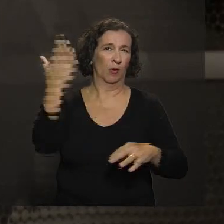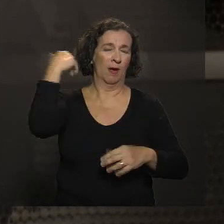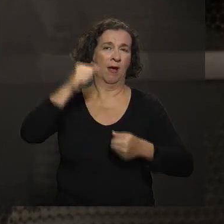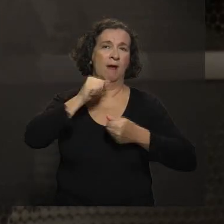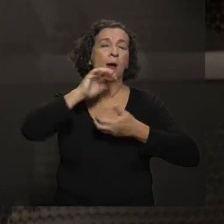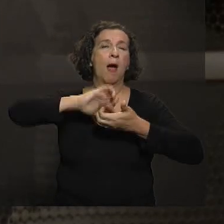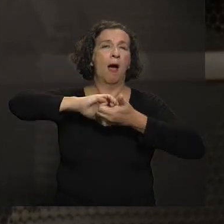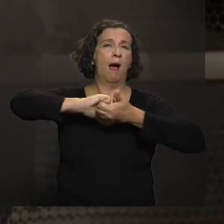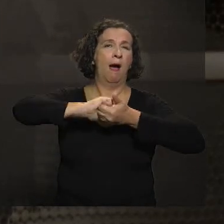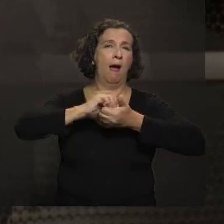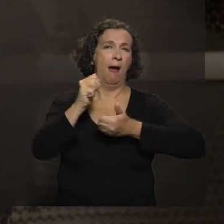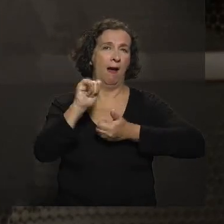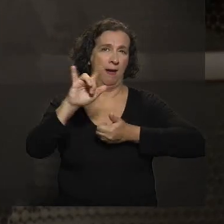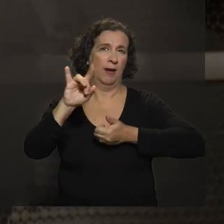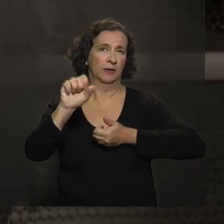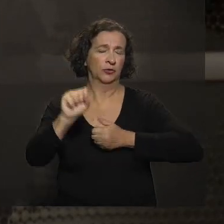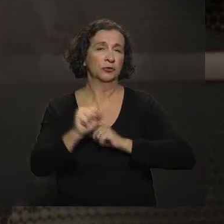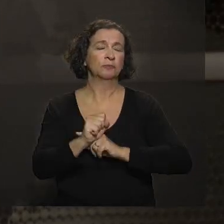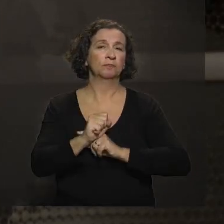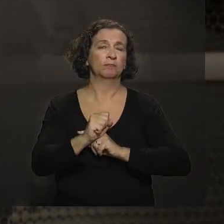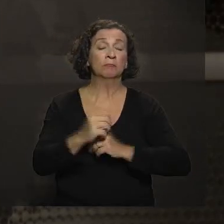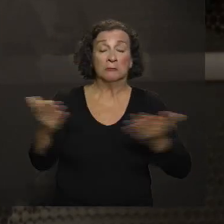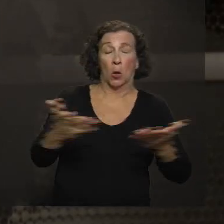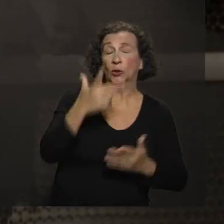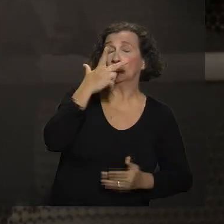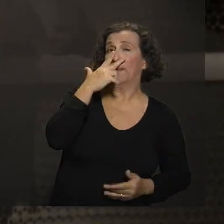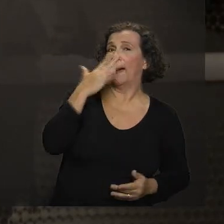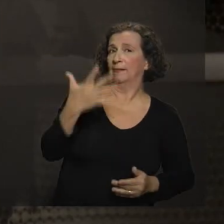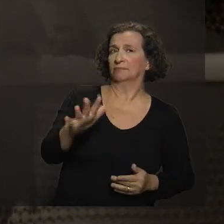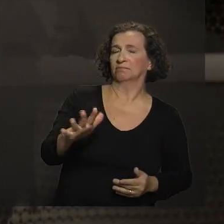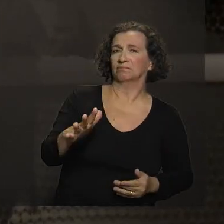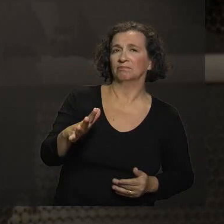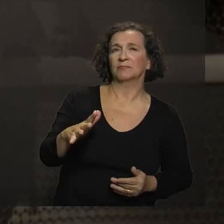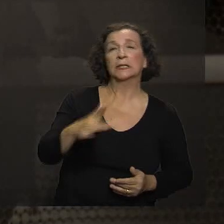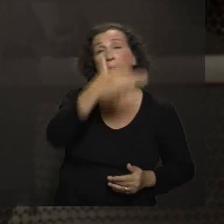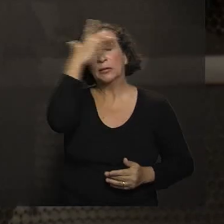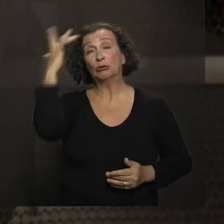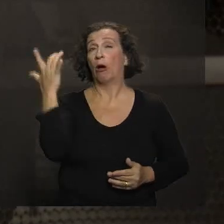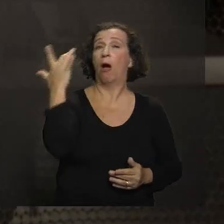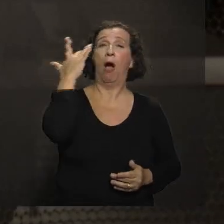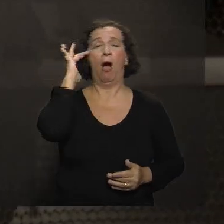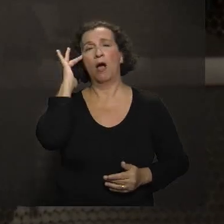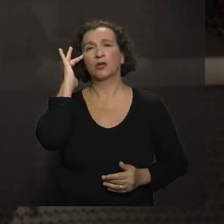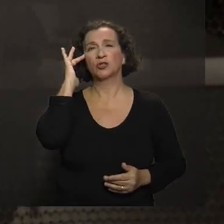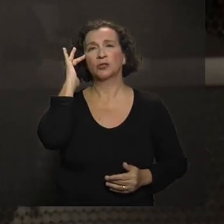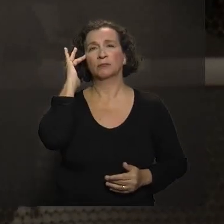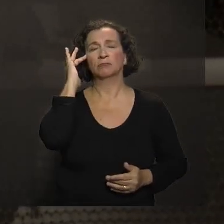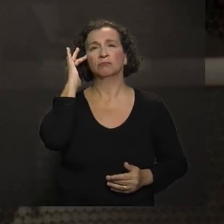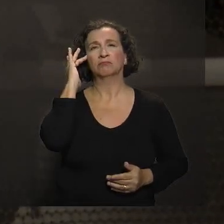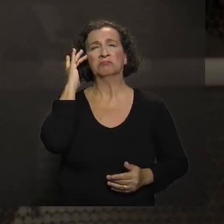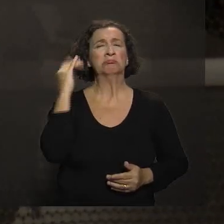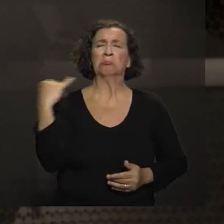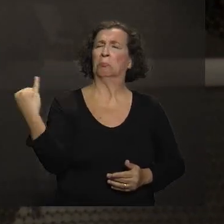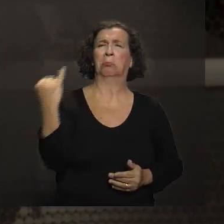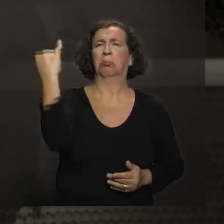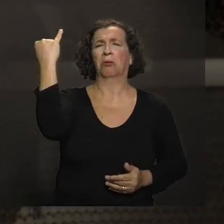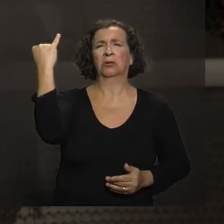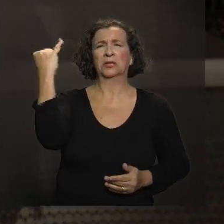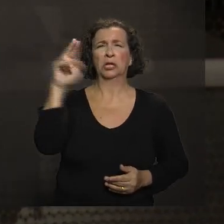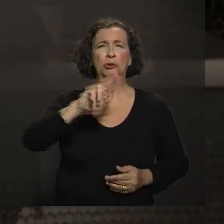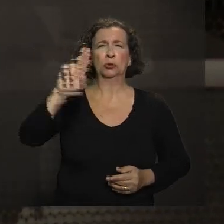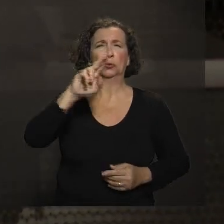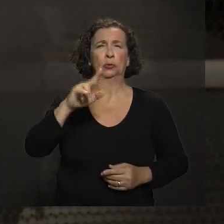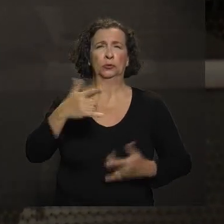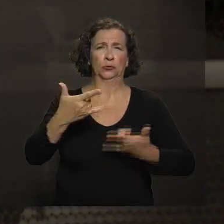aqui. E a gente vê. Hoje, talvez, as pessoas acham que não seja tão importante assim o uso da